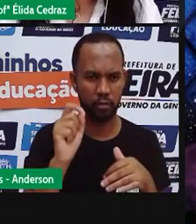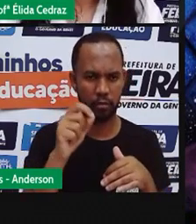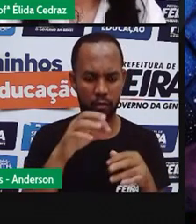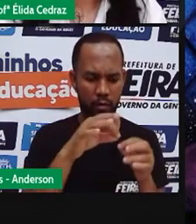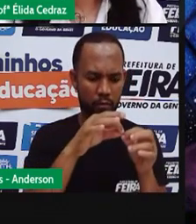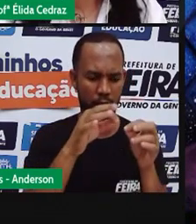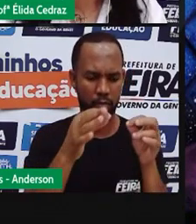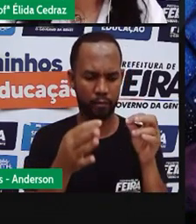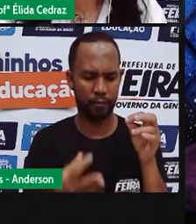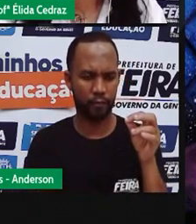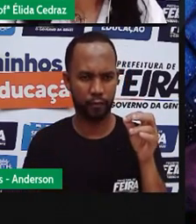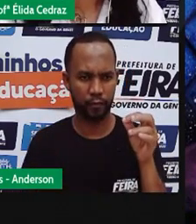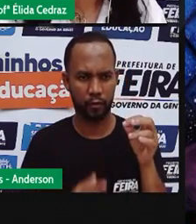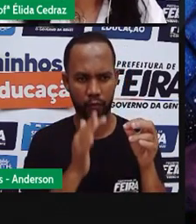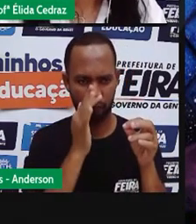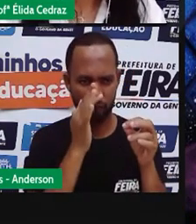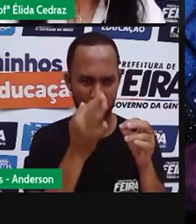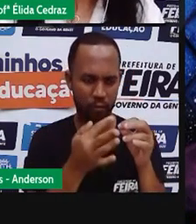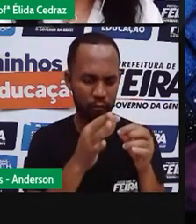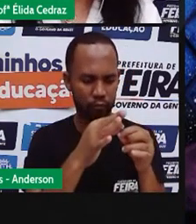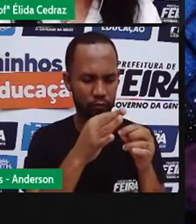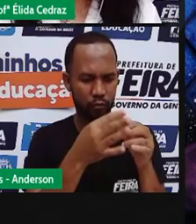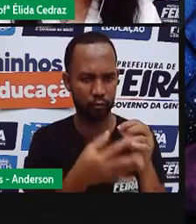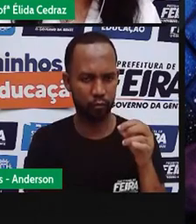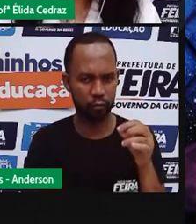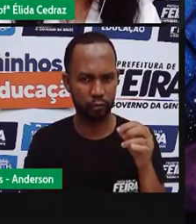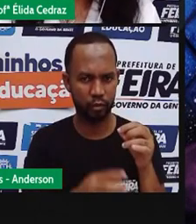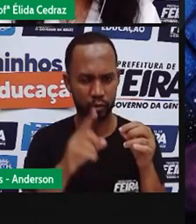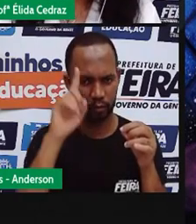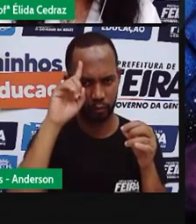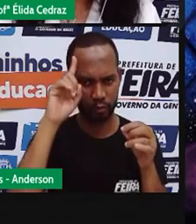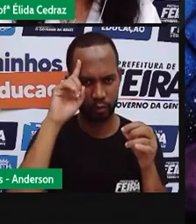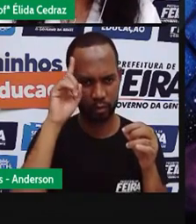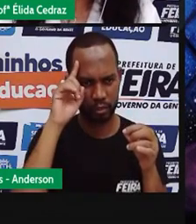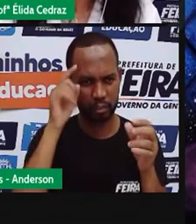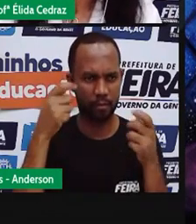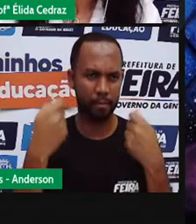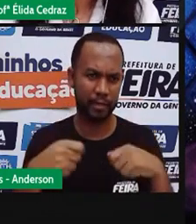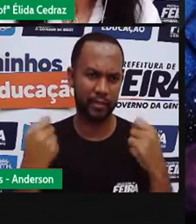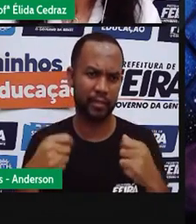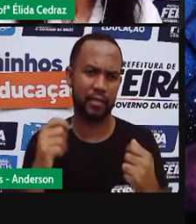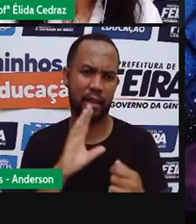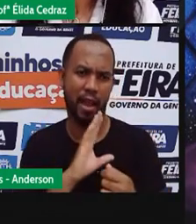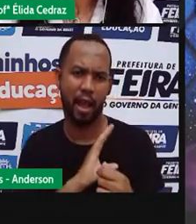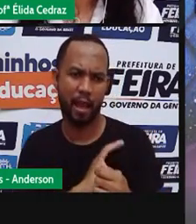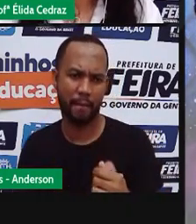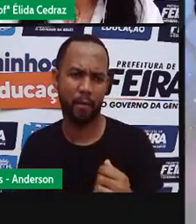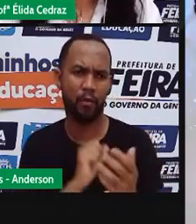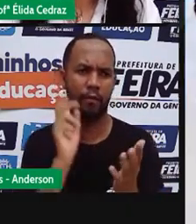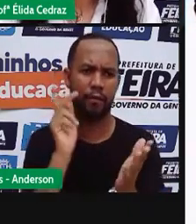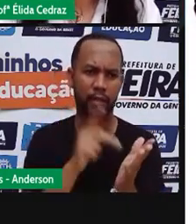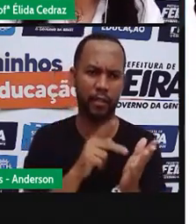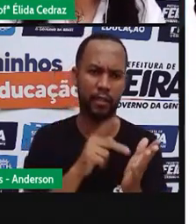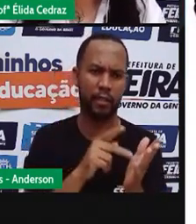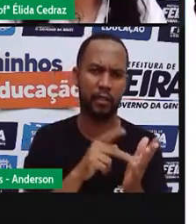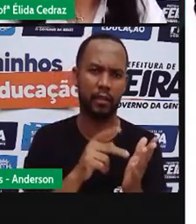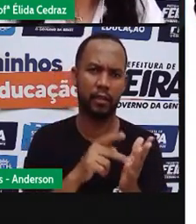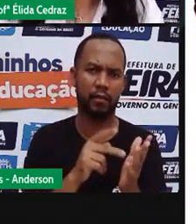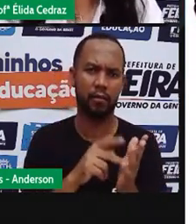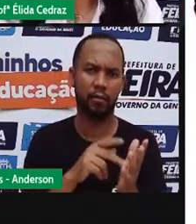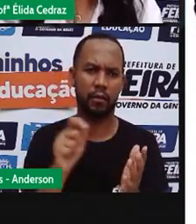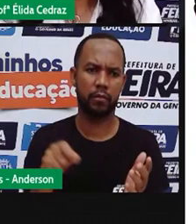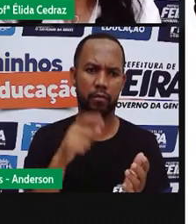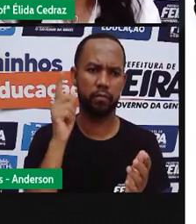pétala naquela roda. E somente um amor verdadeiro era capaz de romper